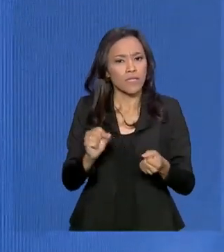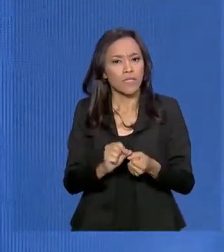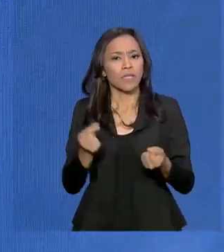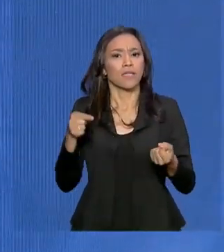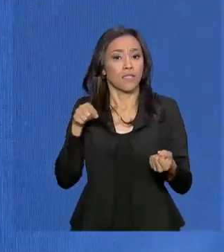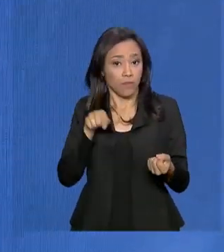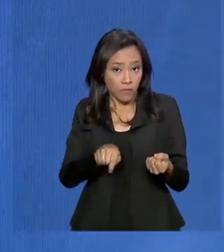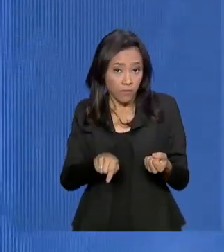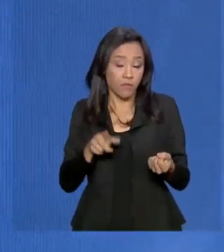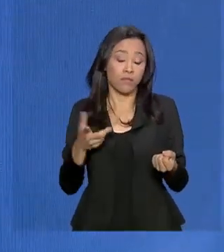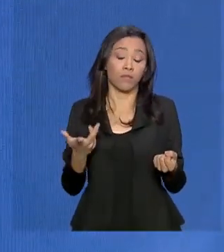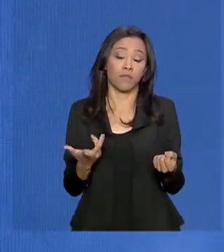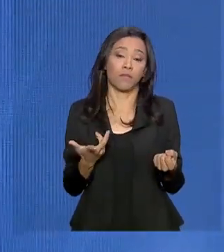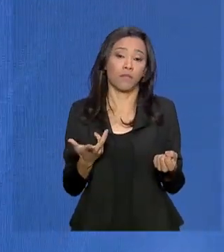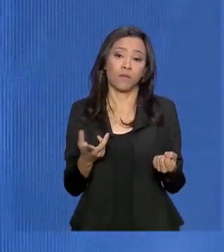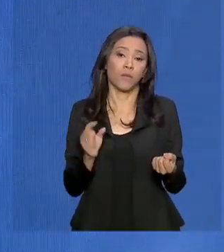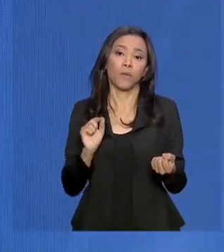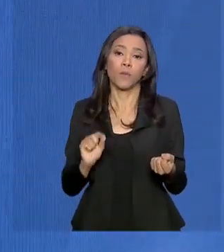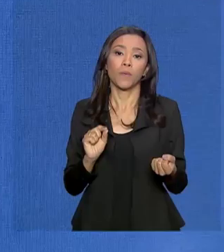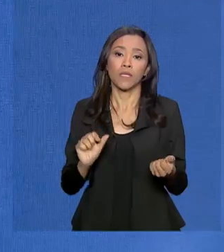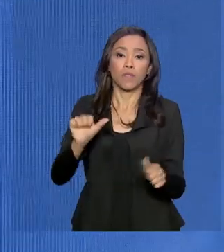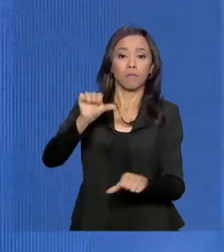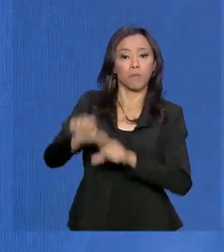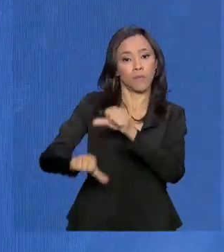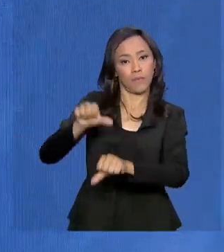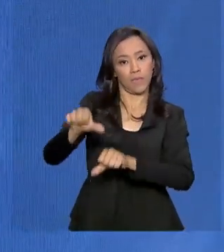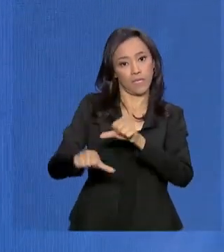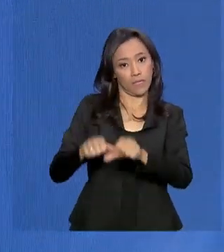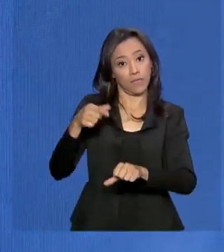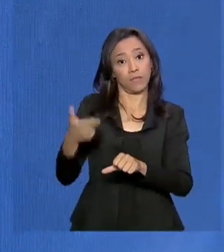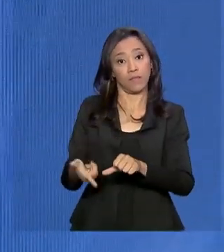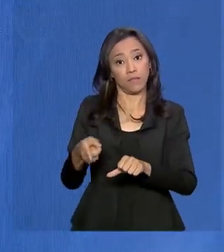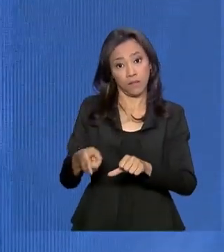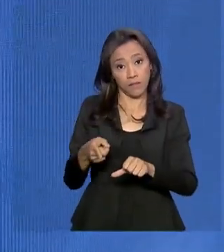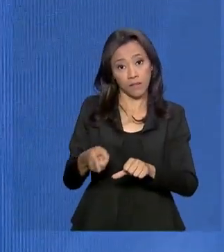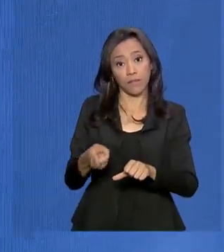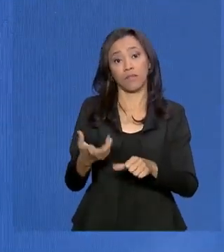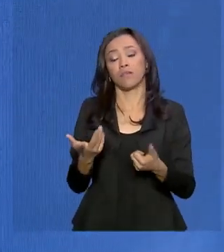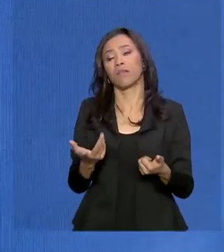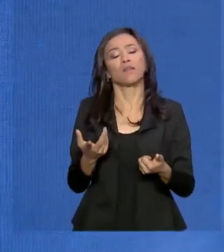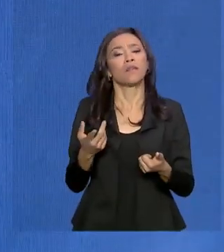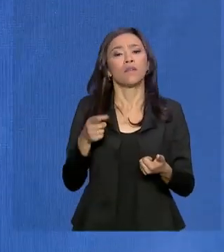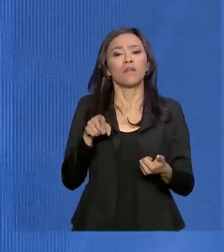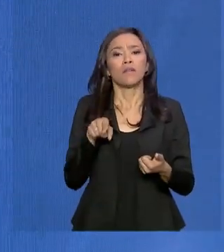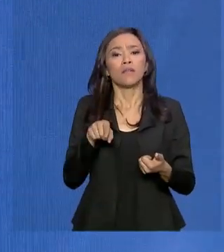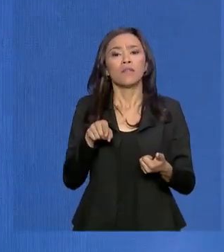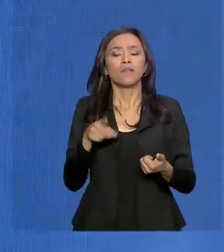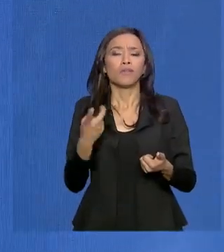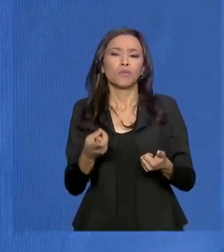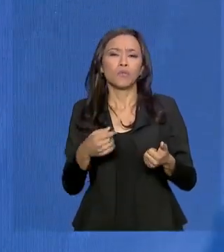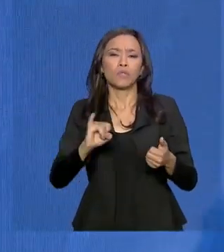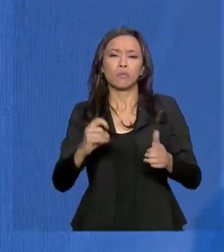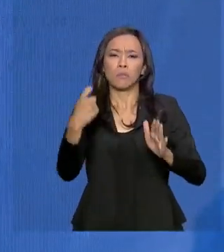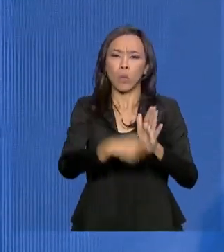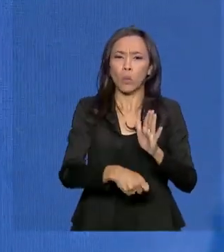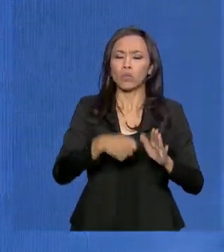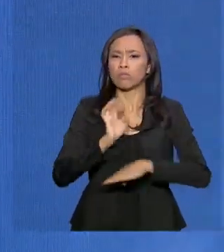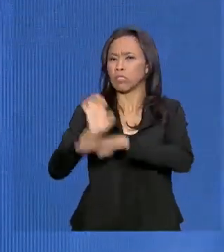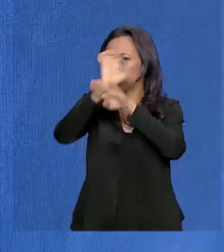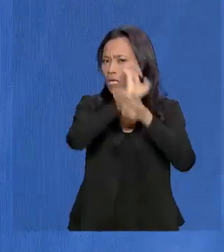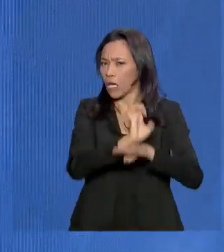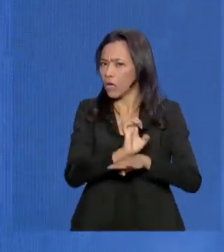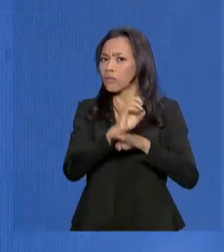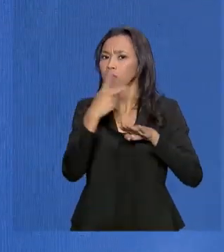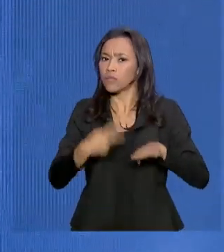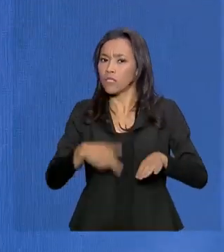acoplagem da reforma do IVA estadual e municipal com o nosso IVA federal. Imagino que isso